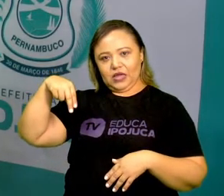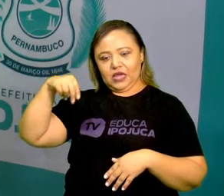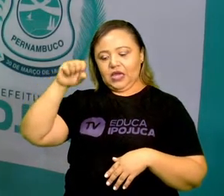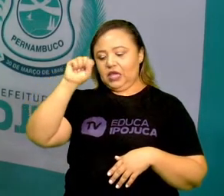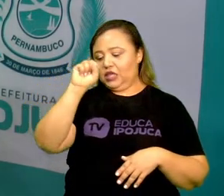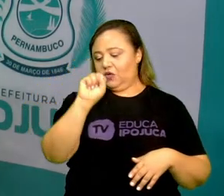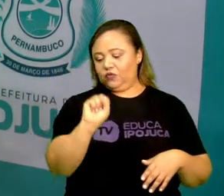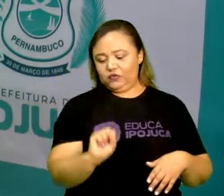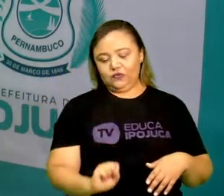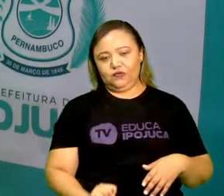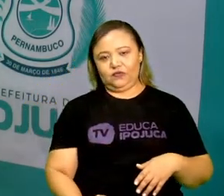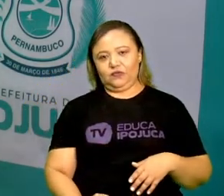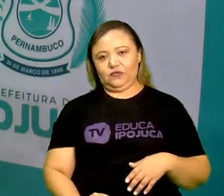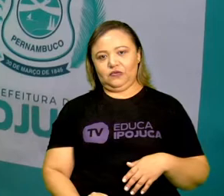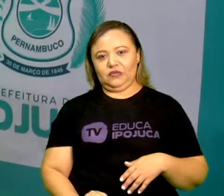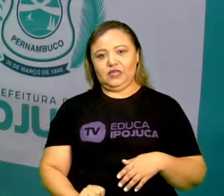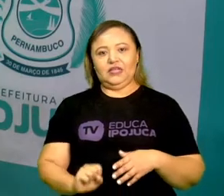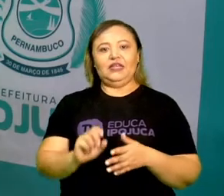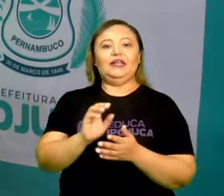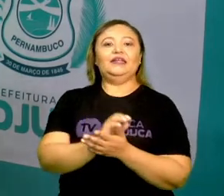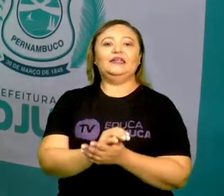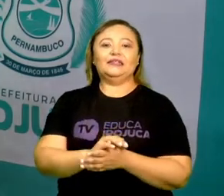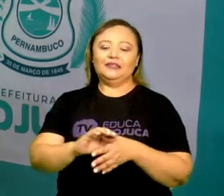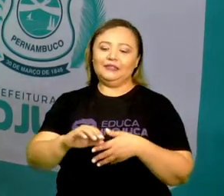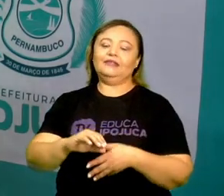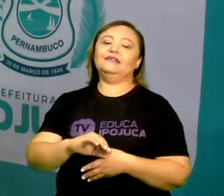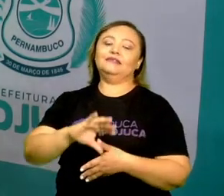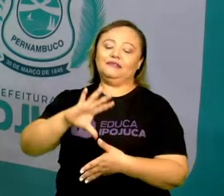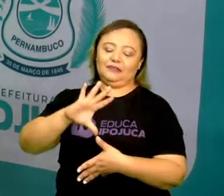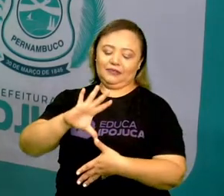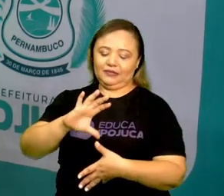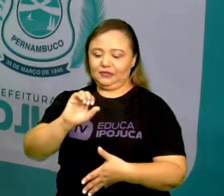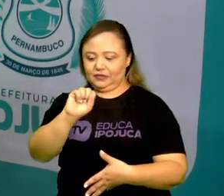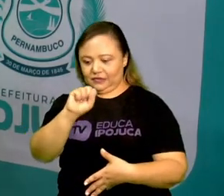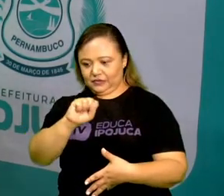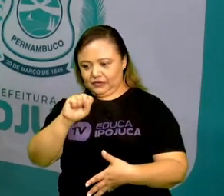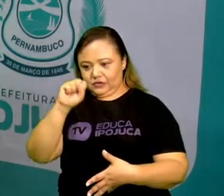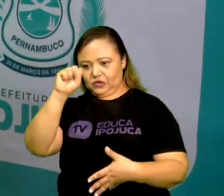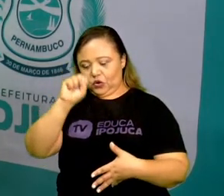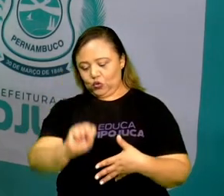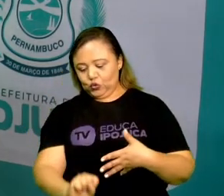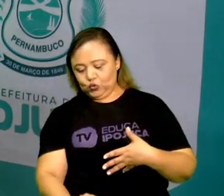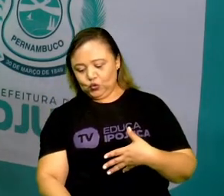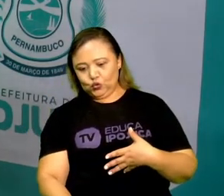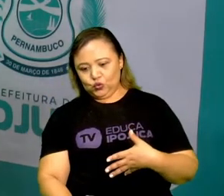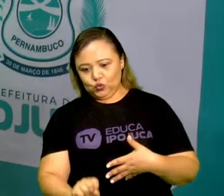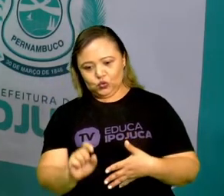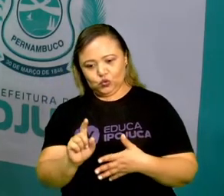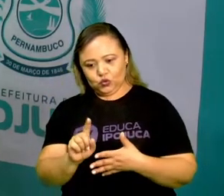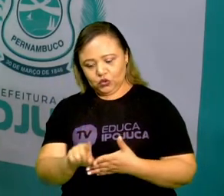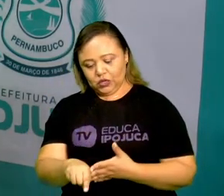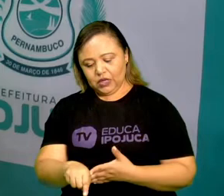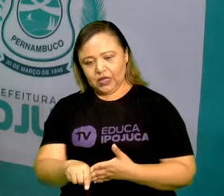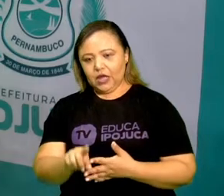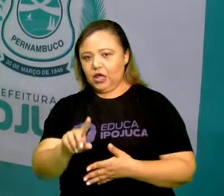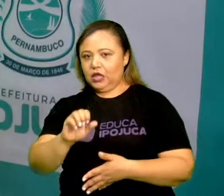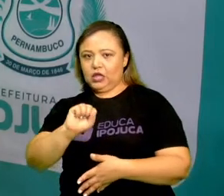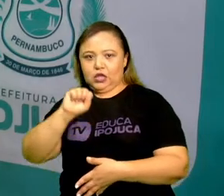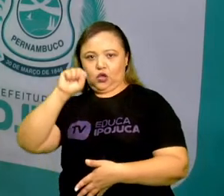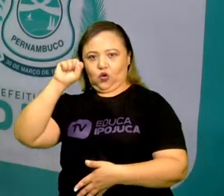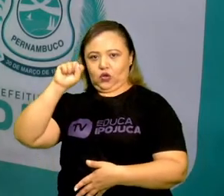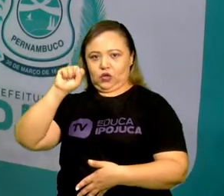sul geográfico do planeta, que enquanto o polo do sul magnético fica perto do polo